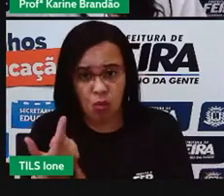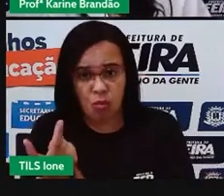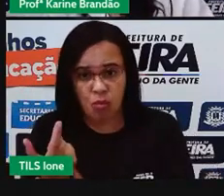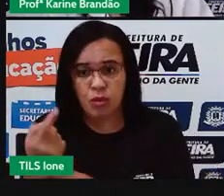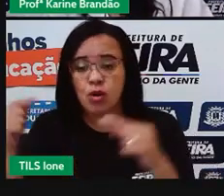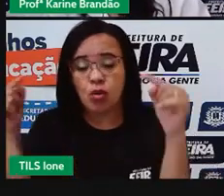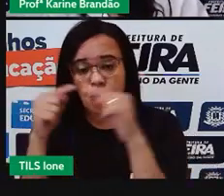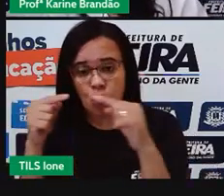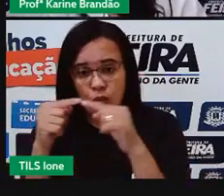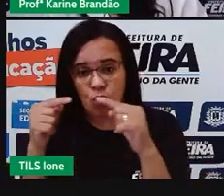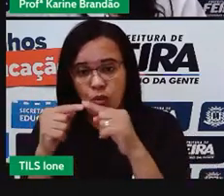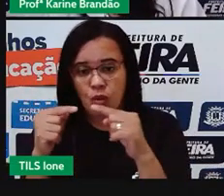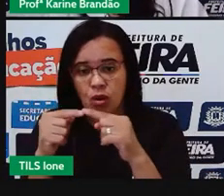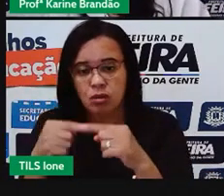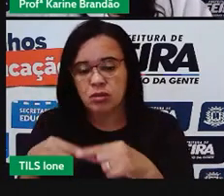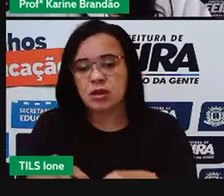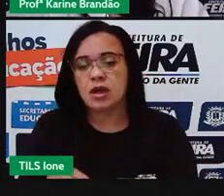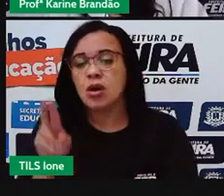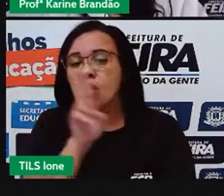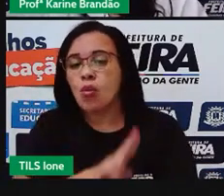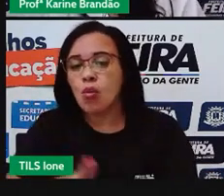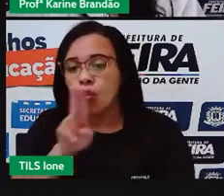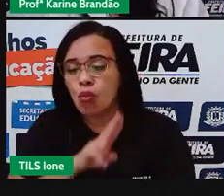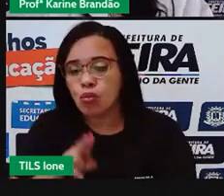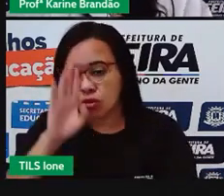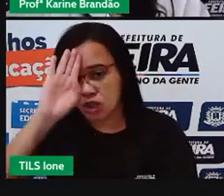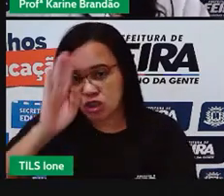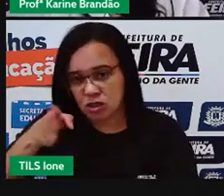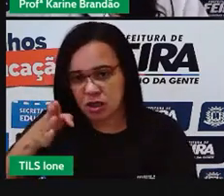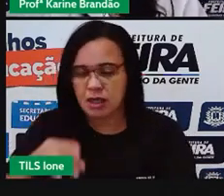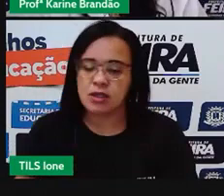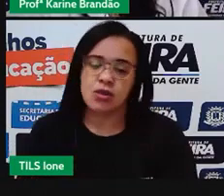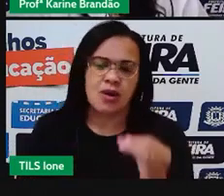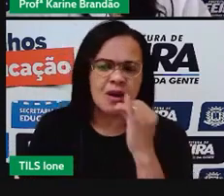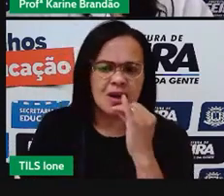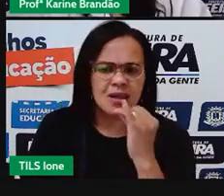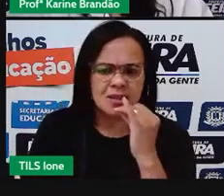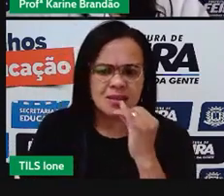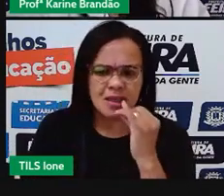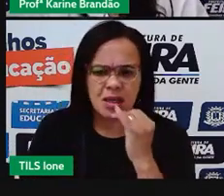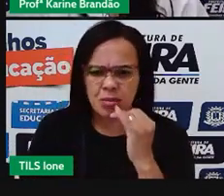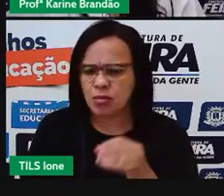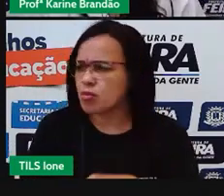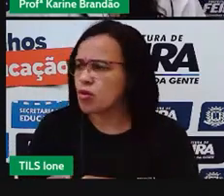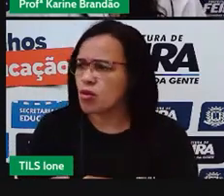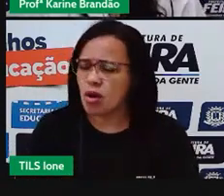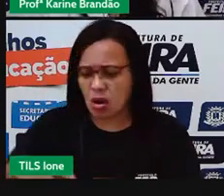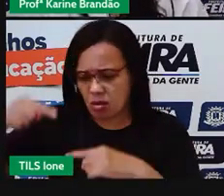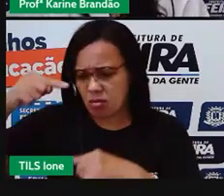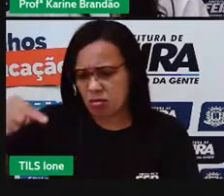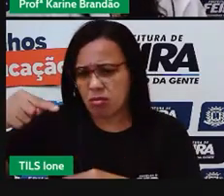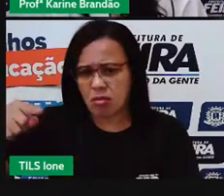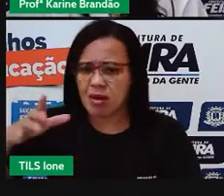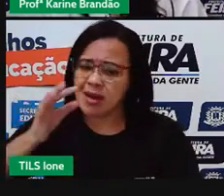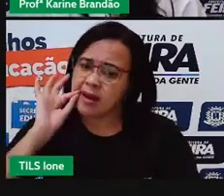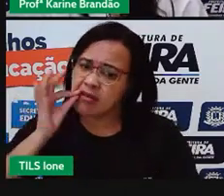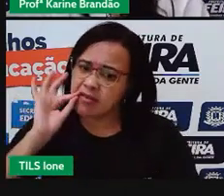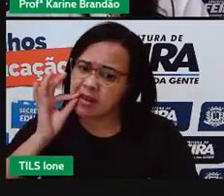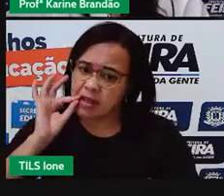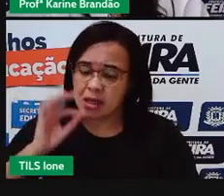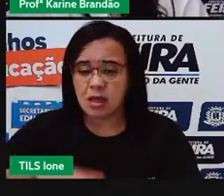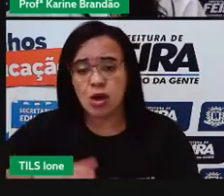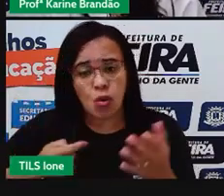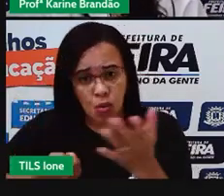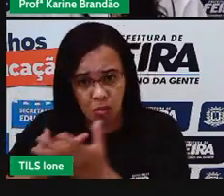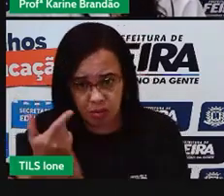foi a água gasta para produzir essa garrafa com esse guaraná dentro? Isso é um consumo